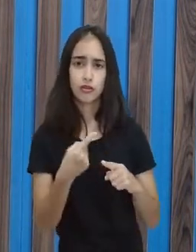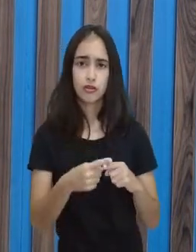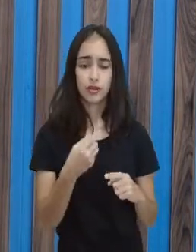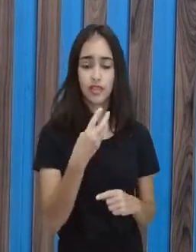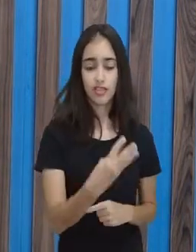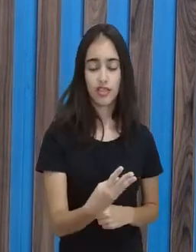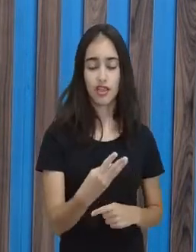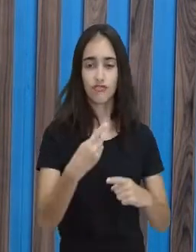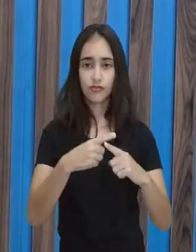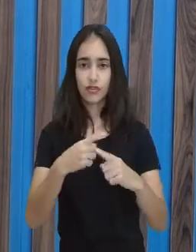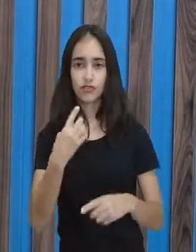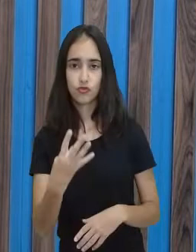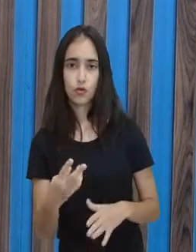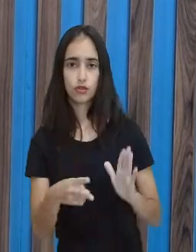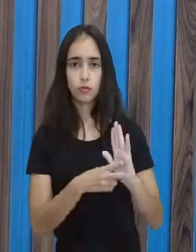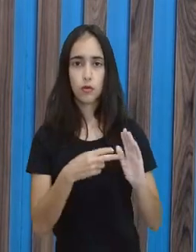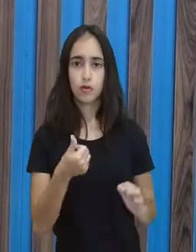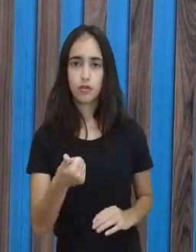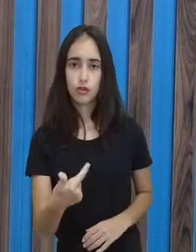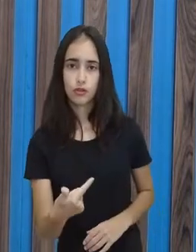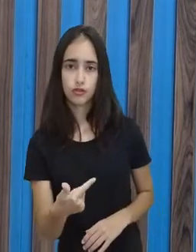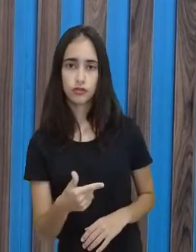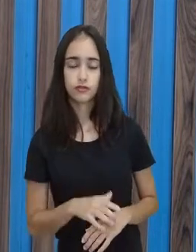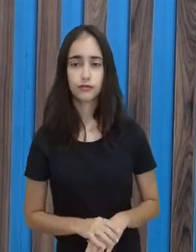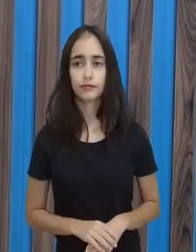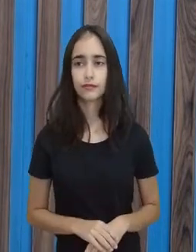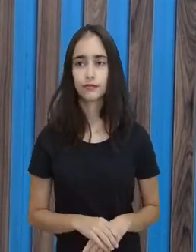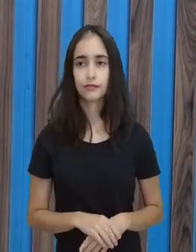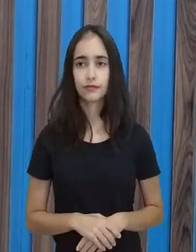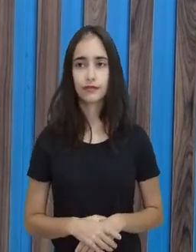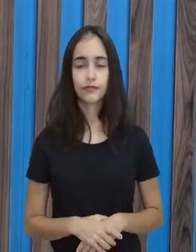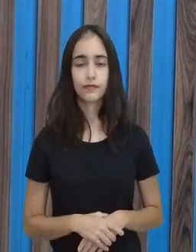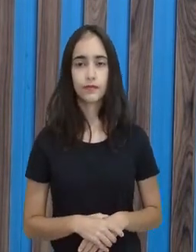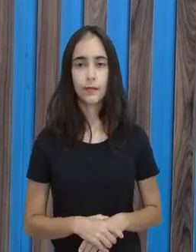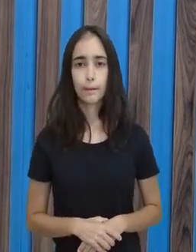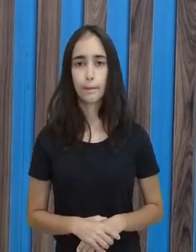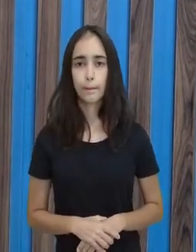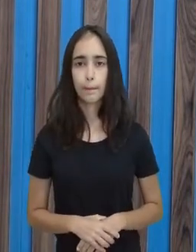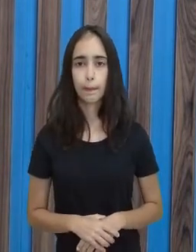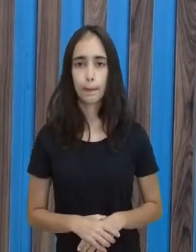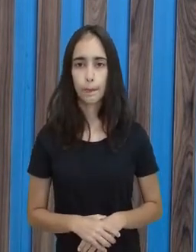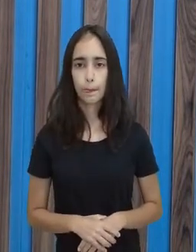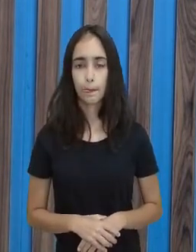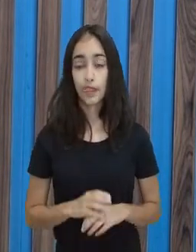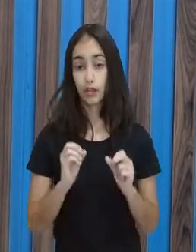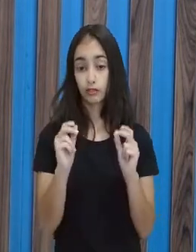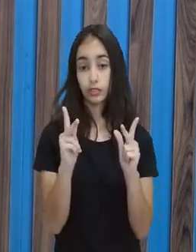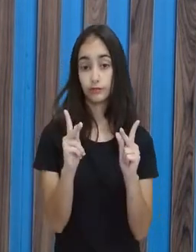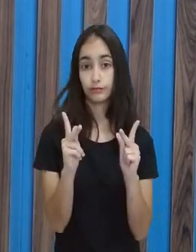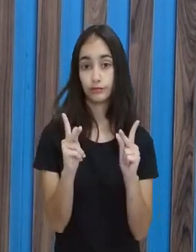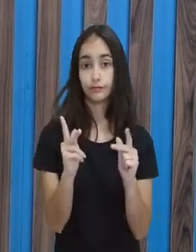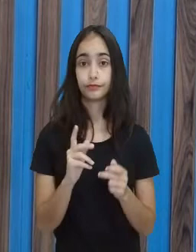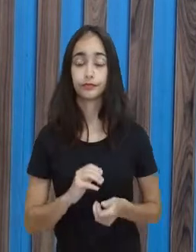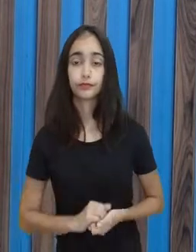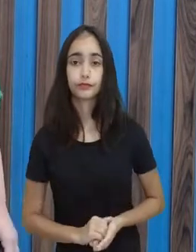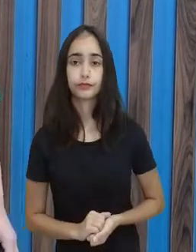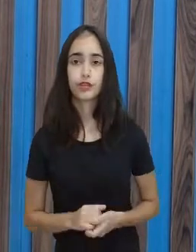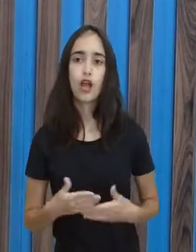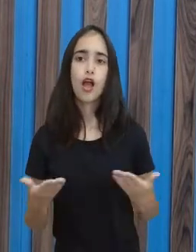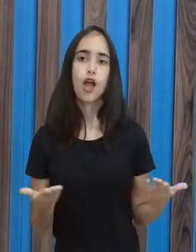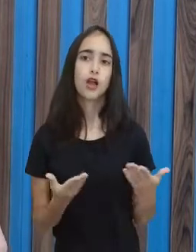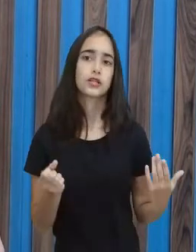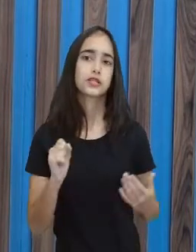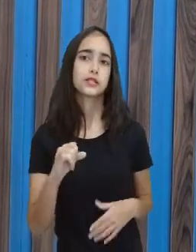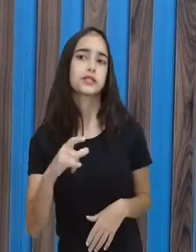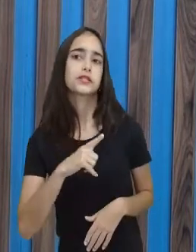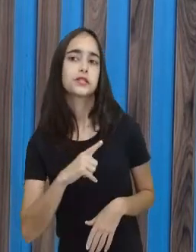quatro, doze. Três vezes quatro, doze. Tudo bem? E se eu tivesse